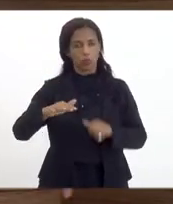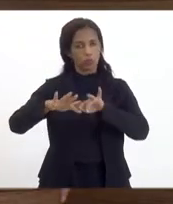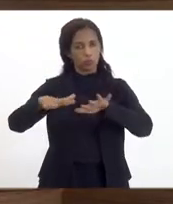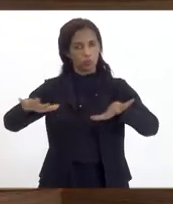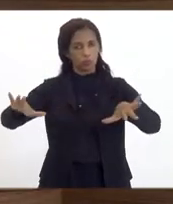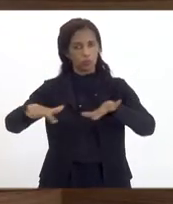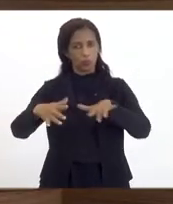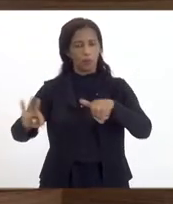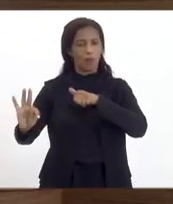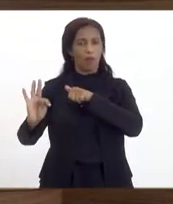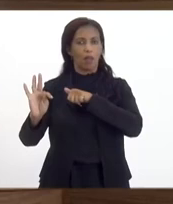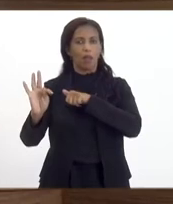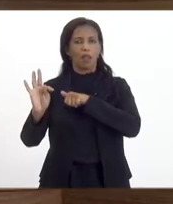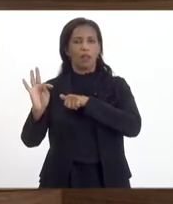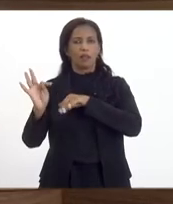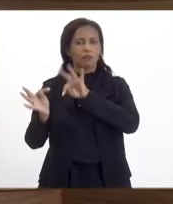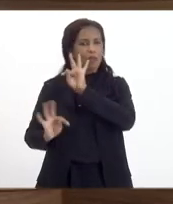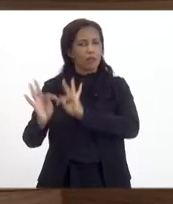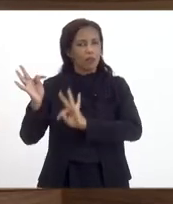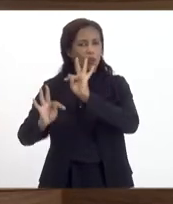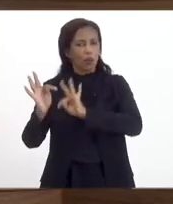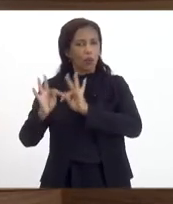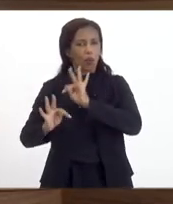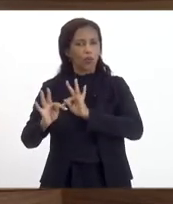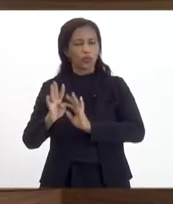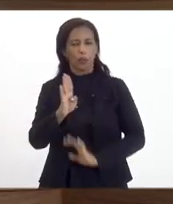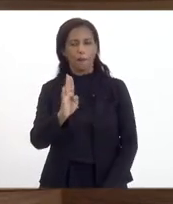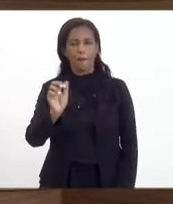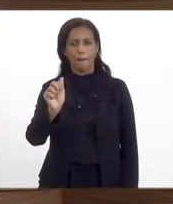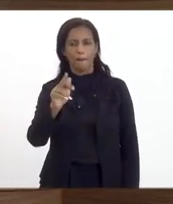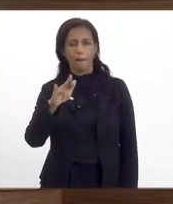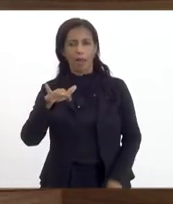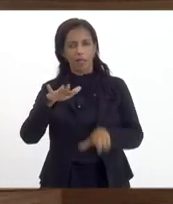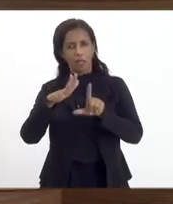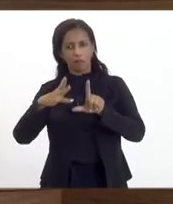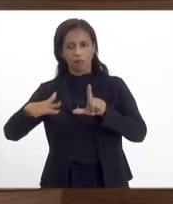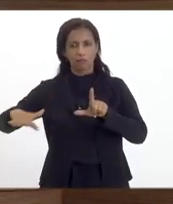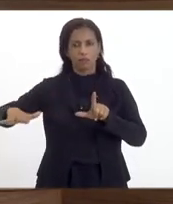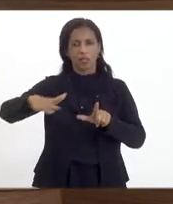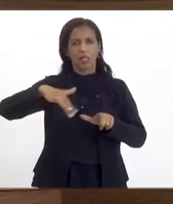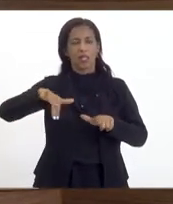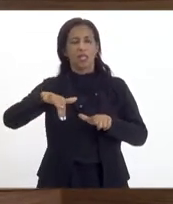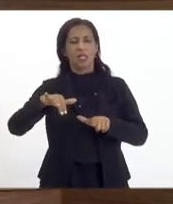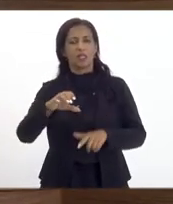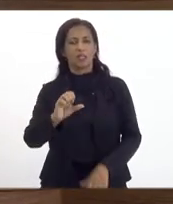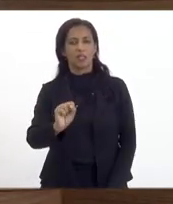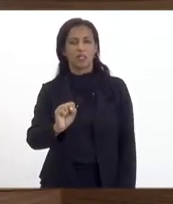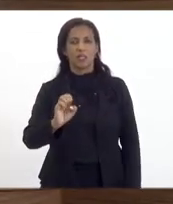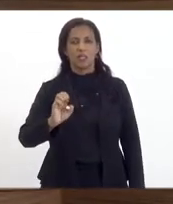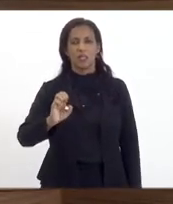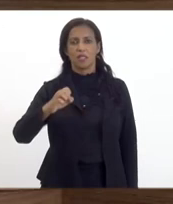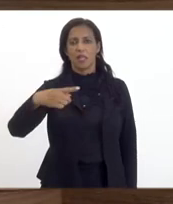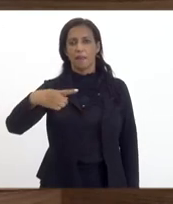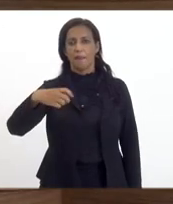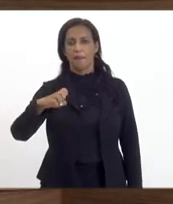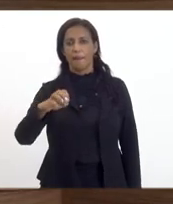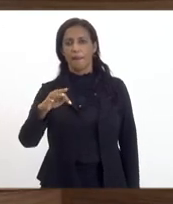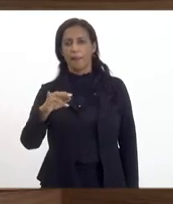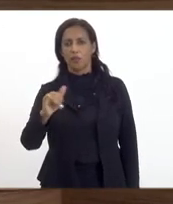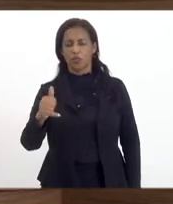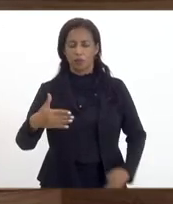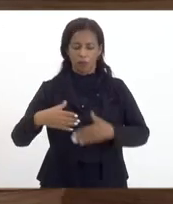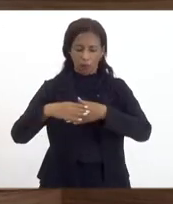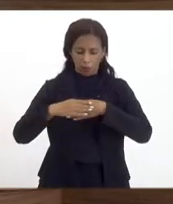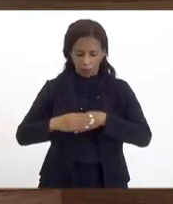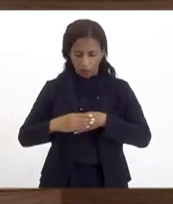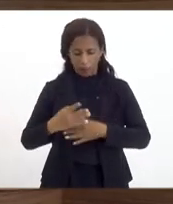tecnológico da Baía de Sepetiba, aqui nesse importante debate. Eu cumprimento o presidente da